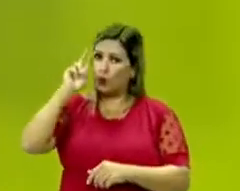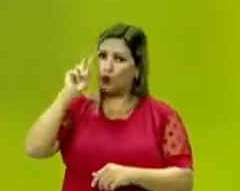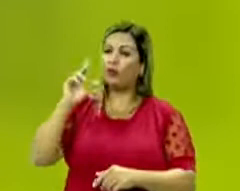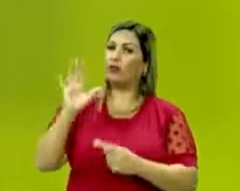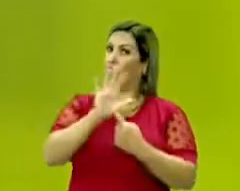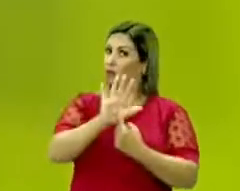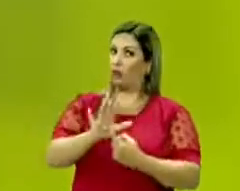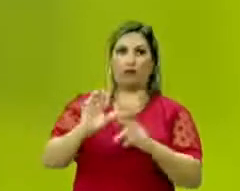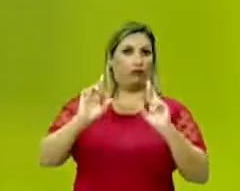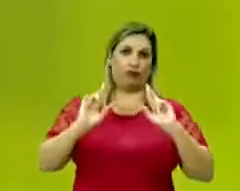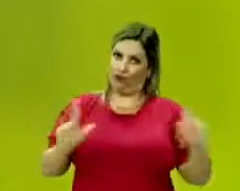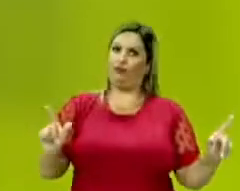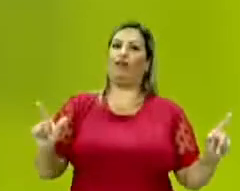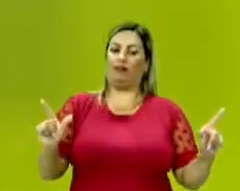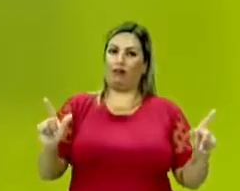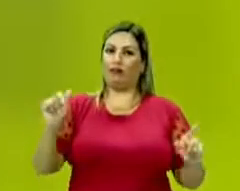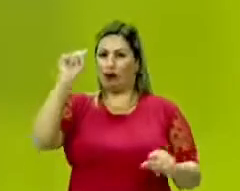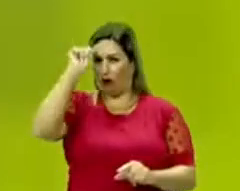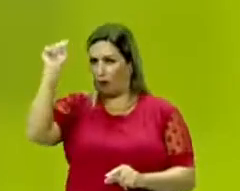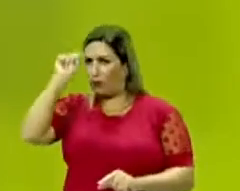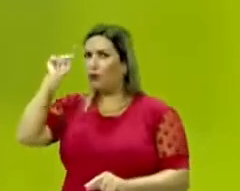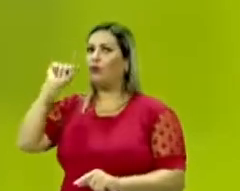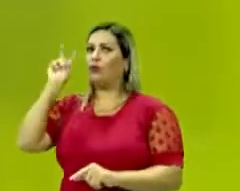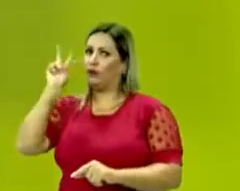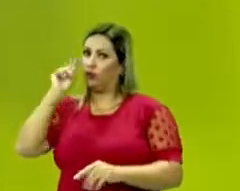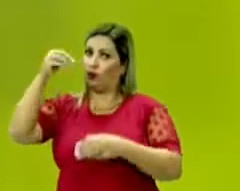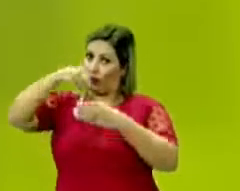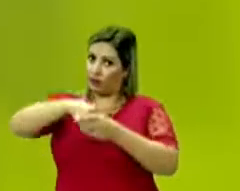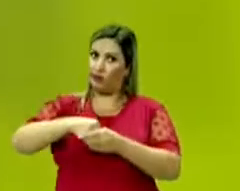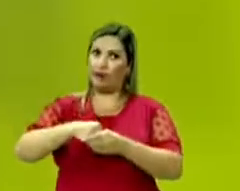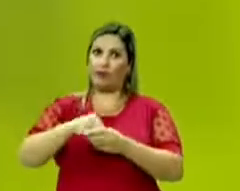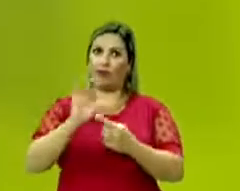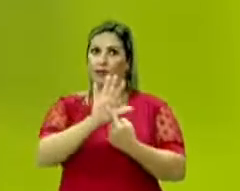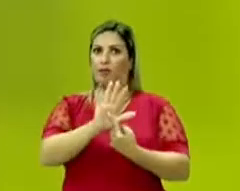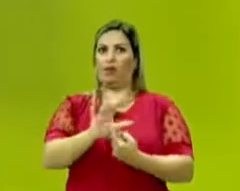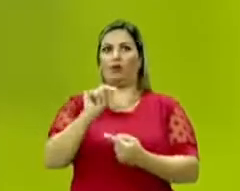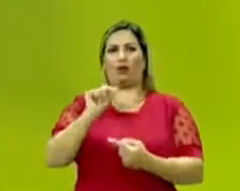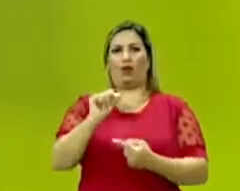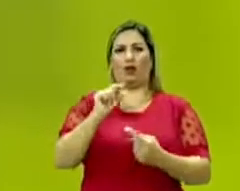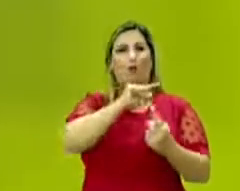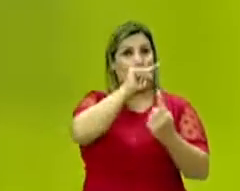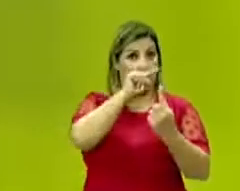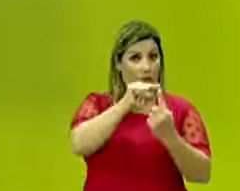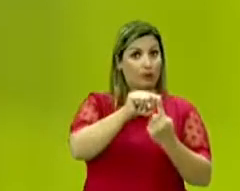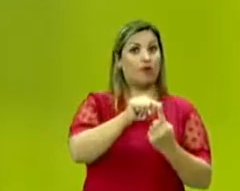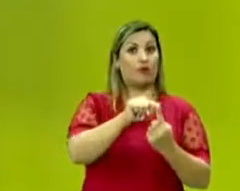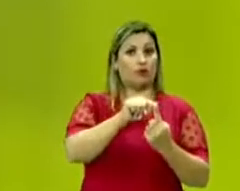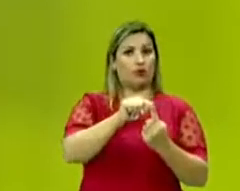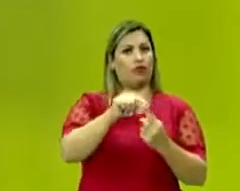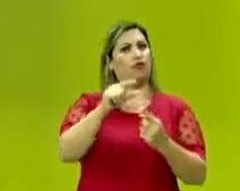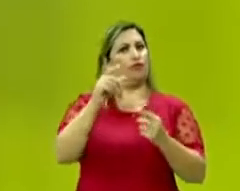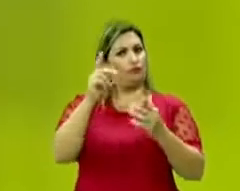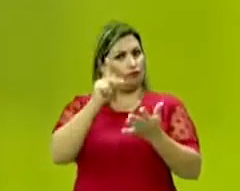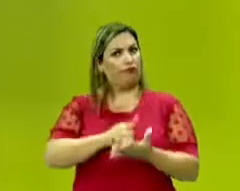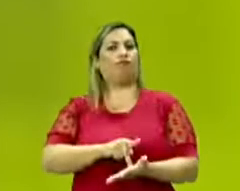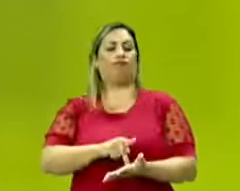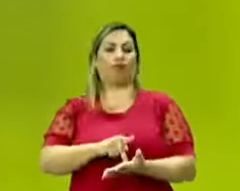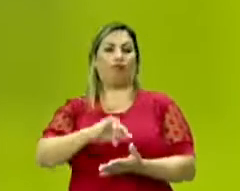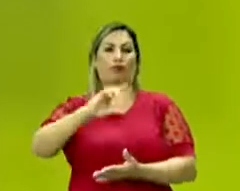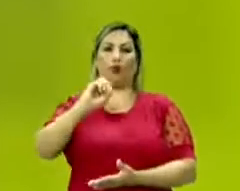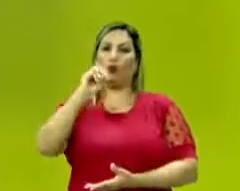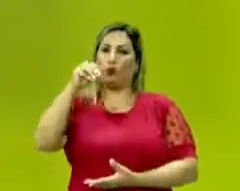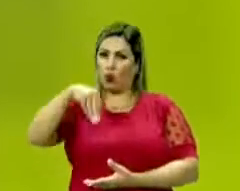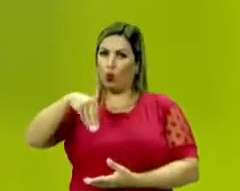Nós temos a vertente de historiadores que nos coloca um dolo, um objetivo concreto de Dom João